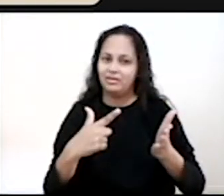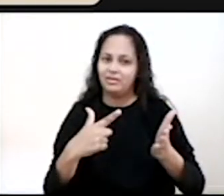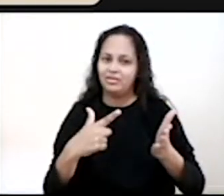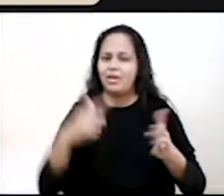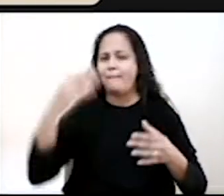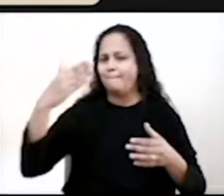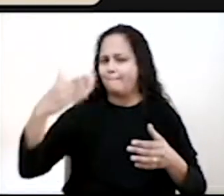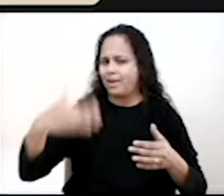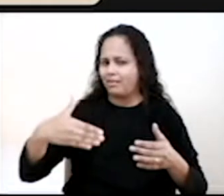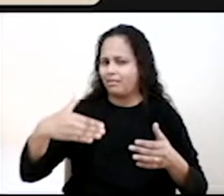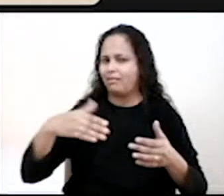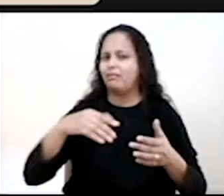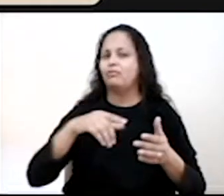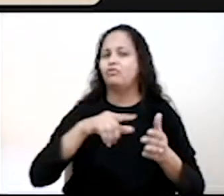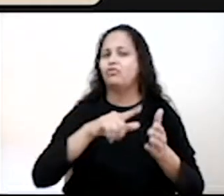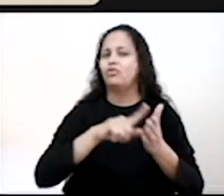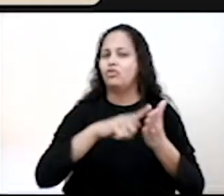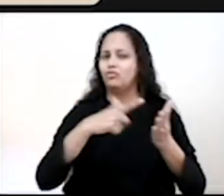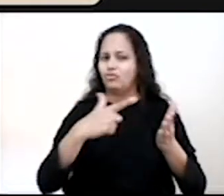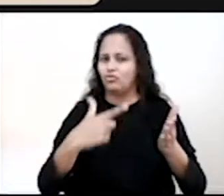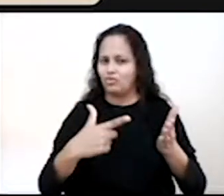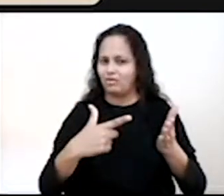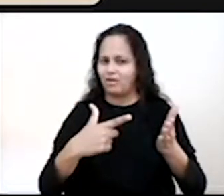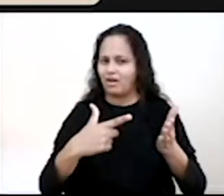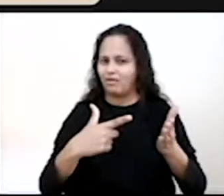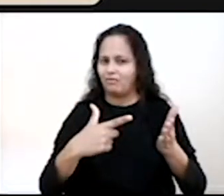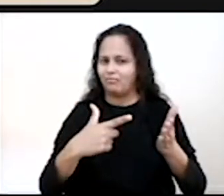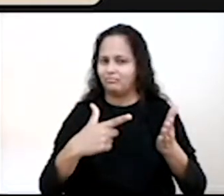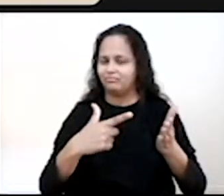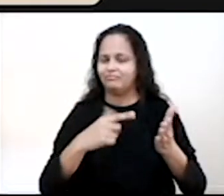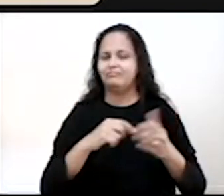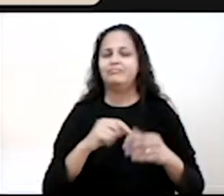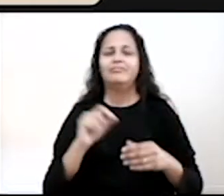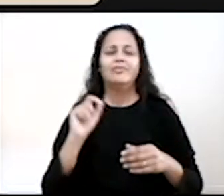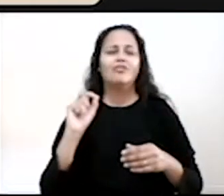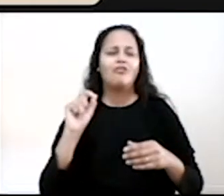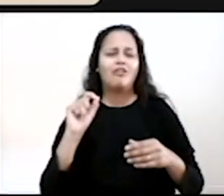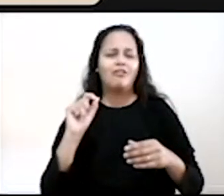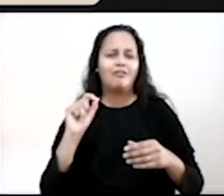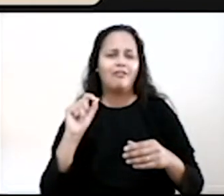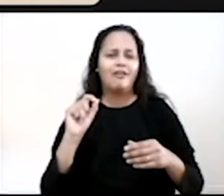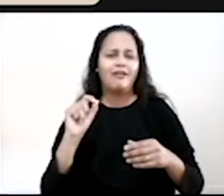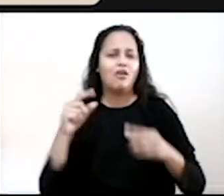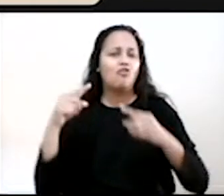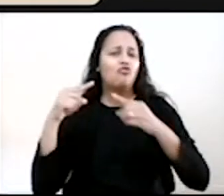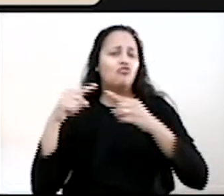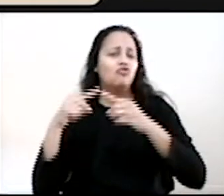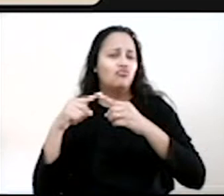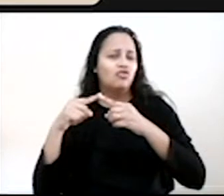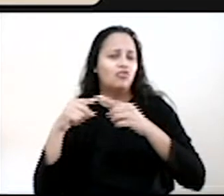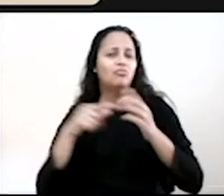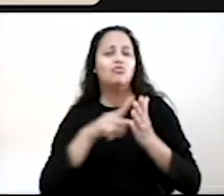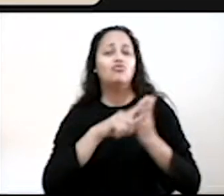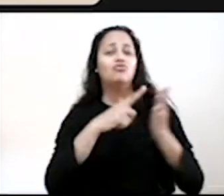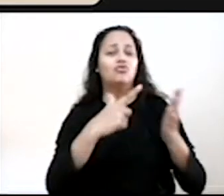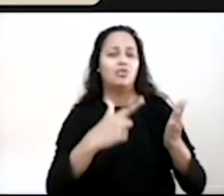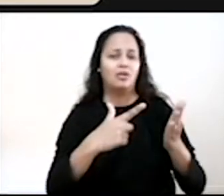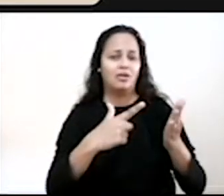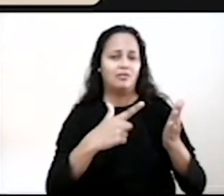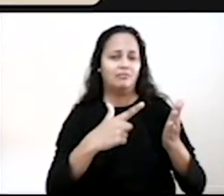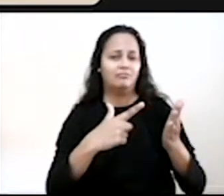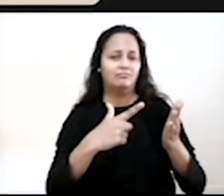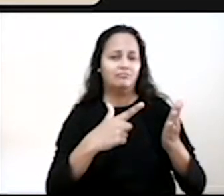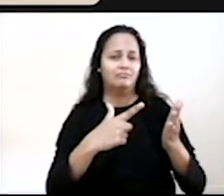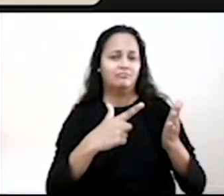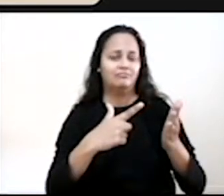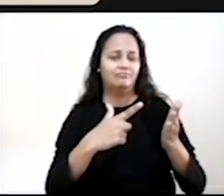é aquele que está presente nos jornais. Muitas pessoas falam que são matérias do jornal. E que tipo de jornal? Nós temos muitos tipos